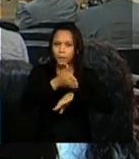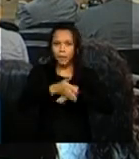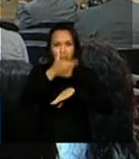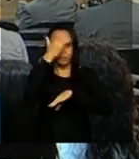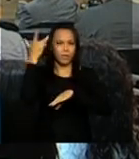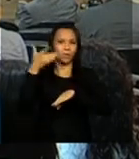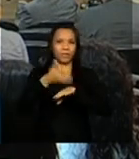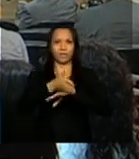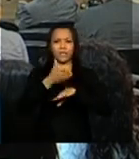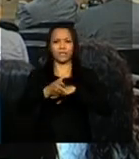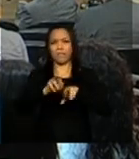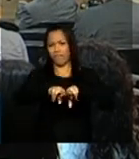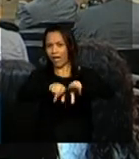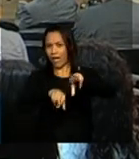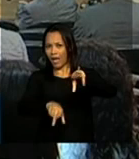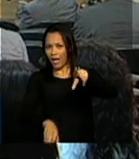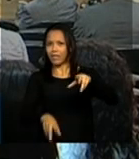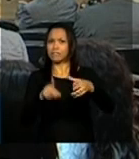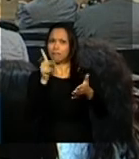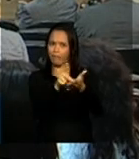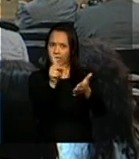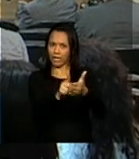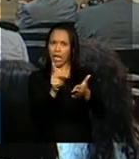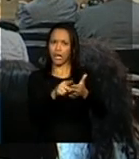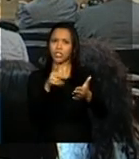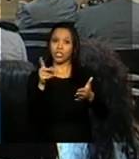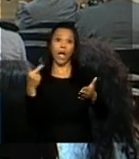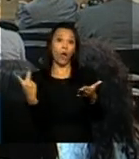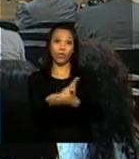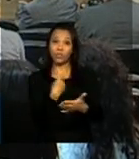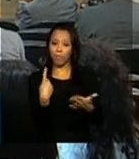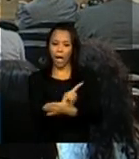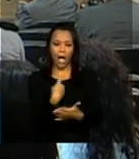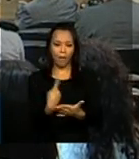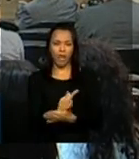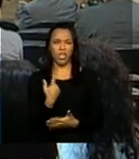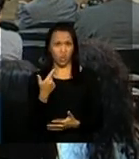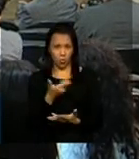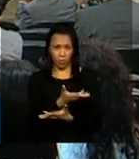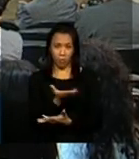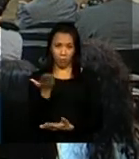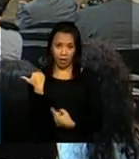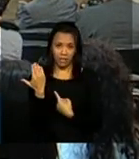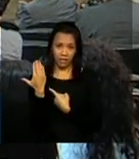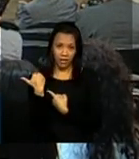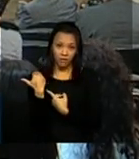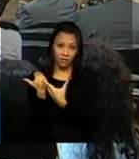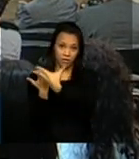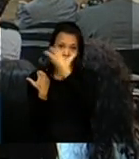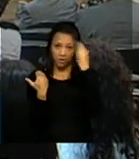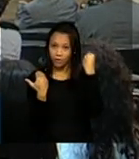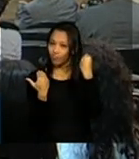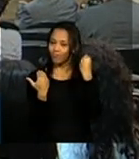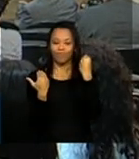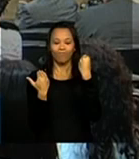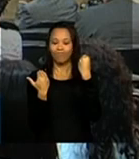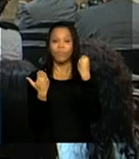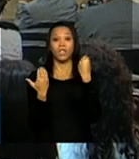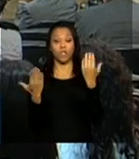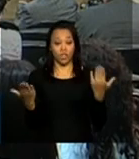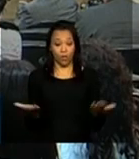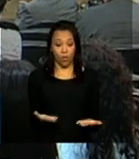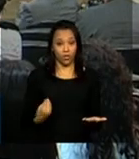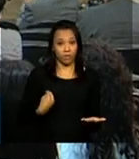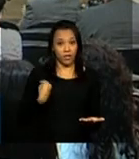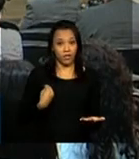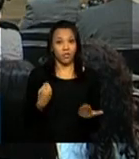cheio de verdade para que o passado não seja esquecido e que no presente e no